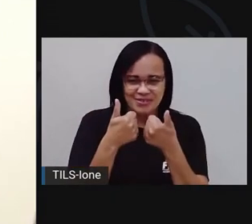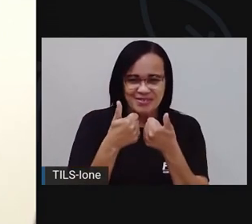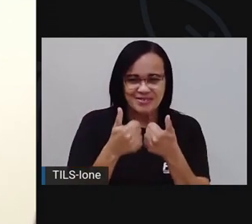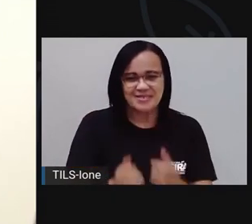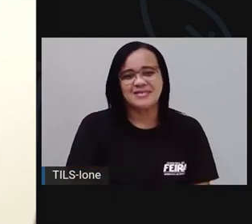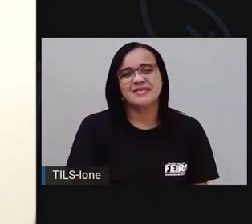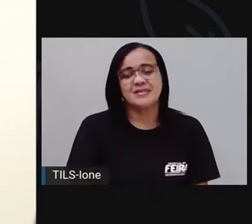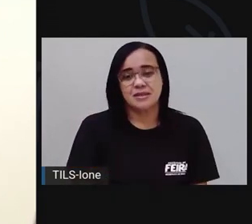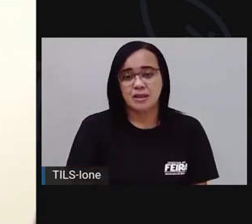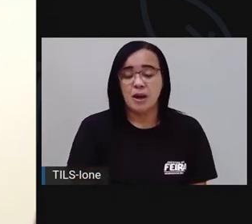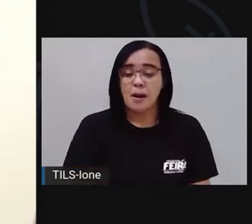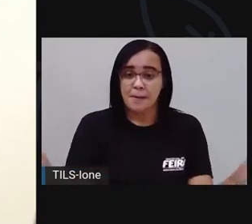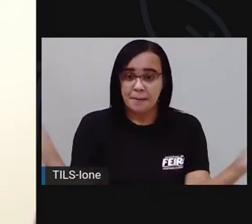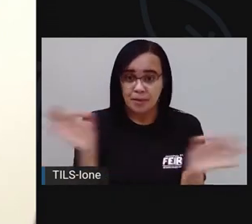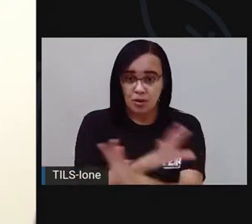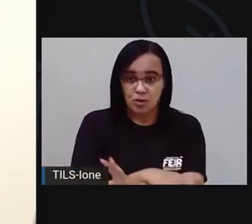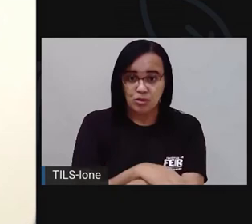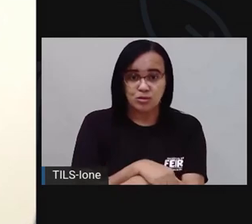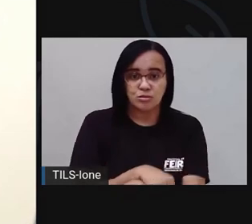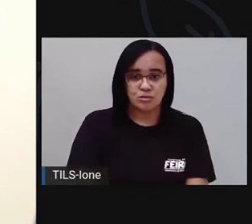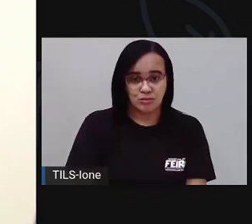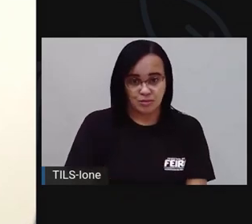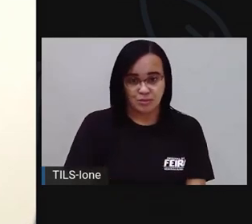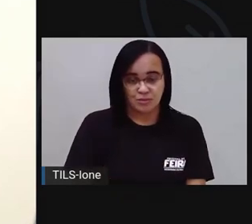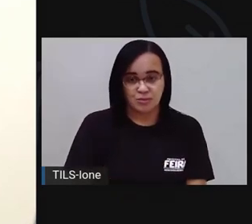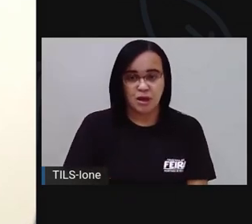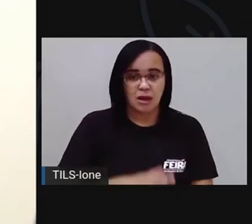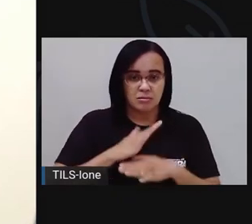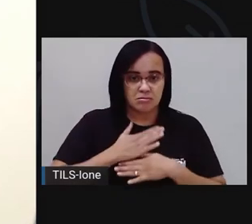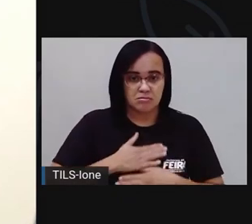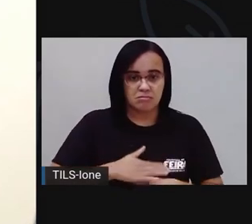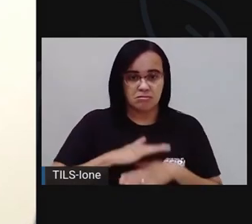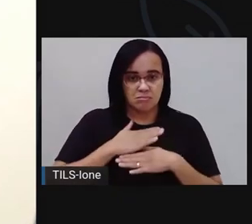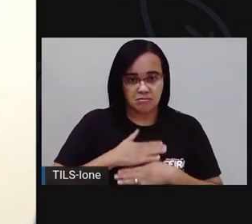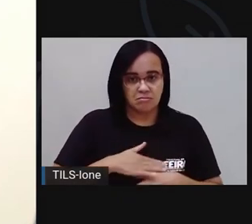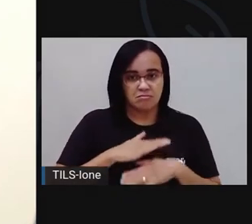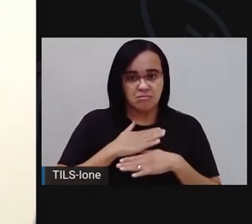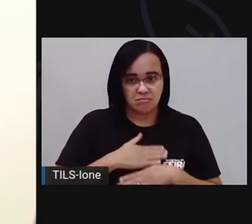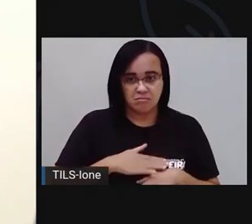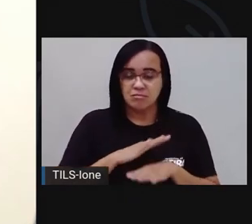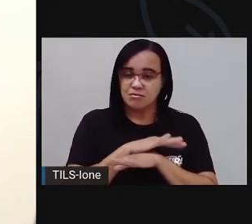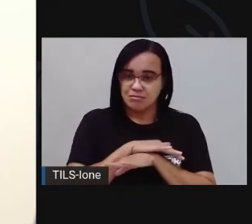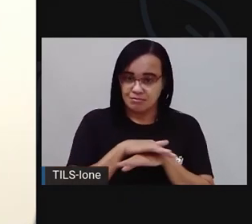Pronto. Depois que você descansou, né? Deixa eu colocar aqui.